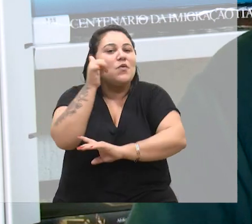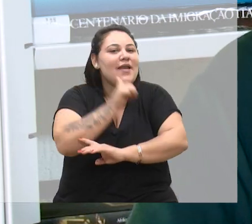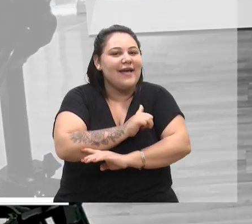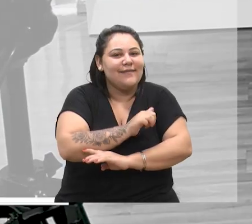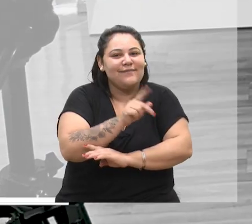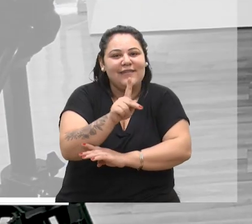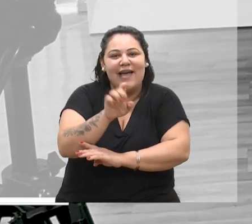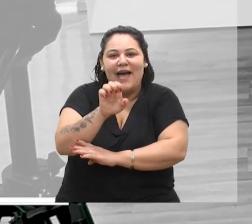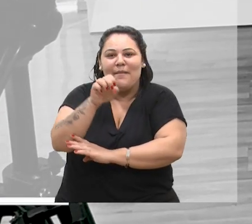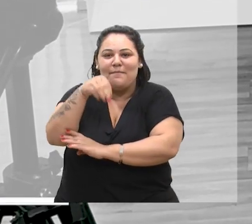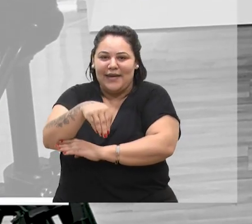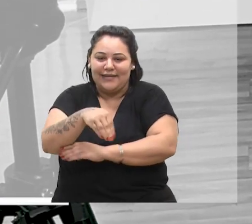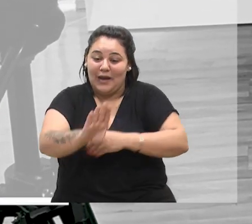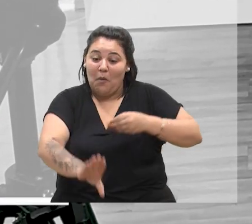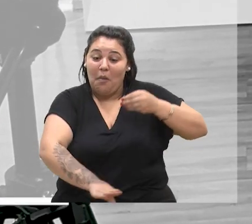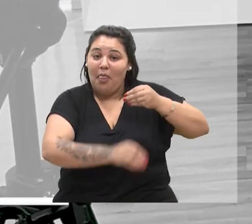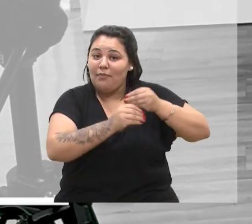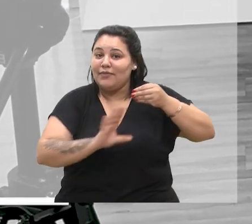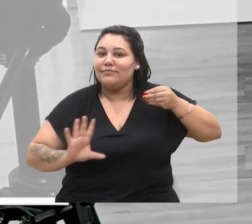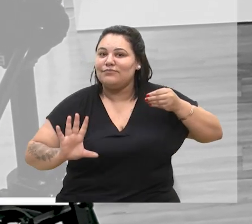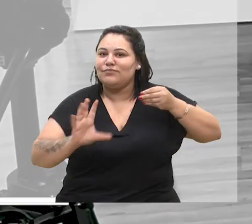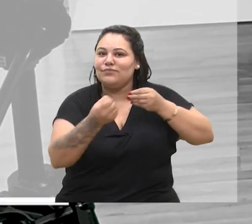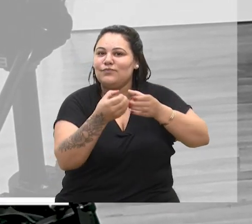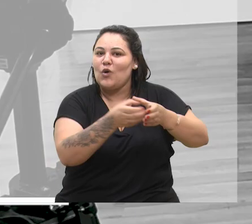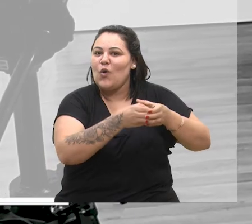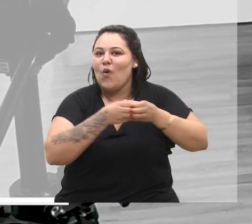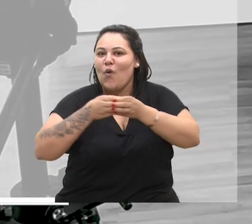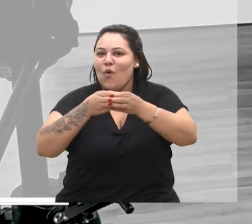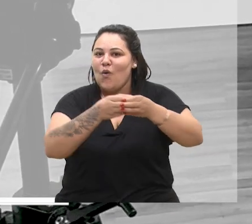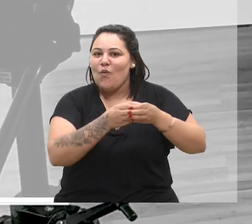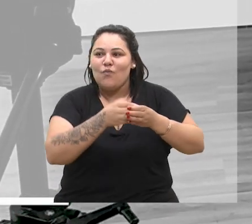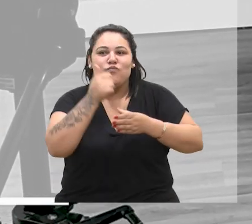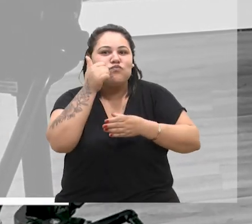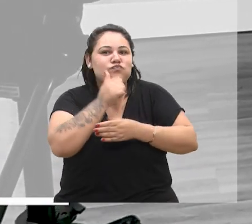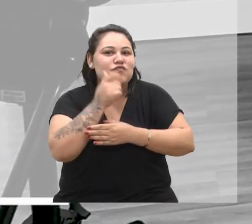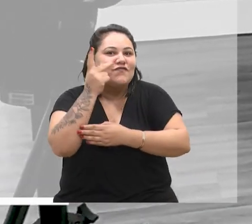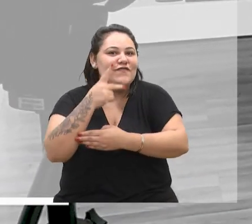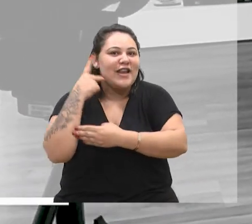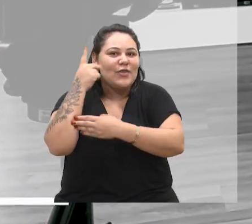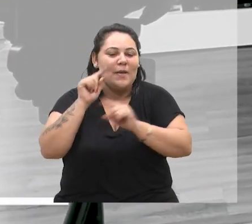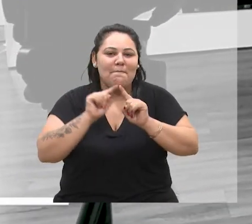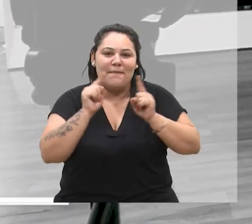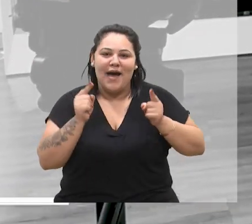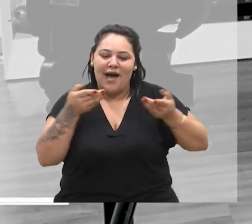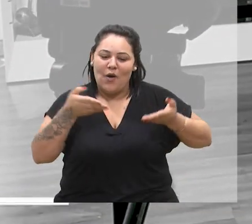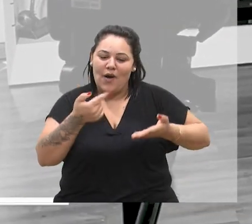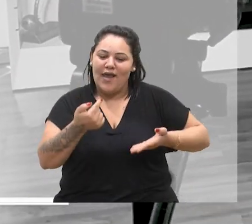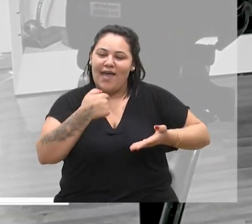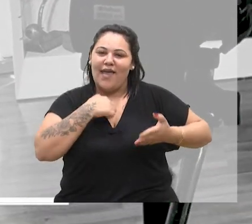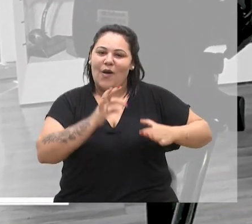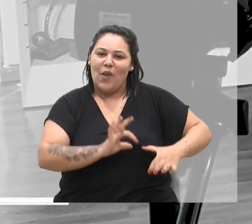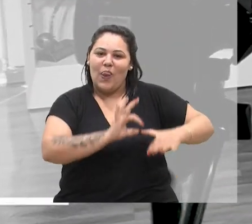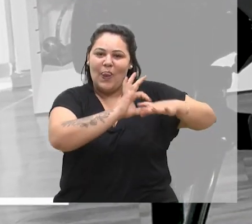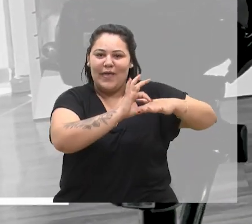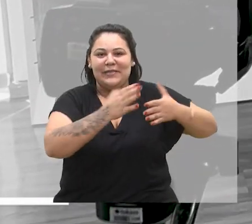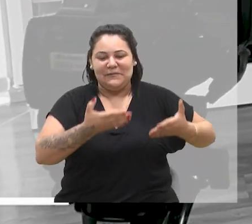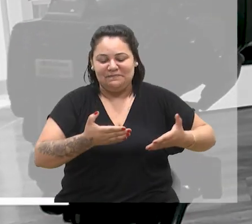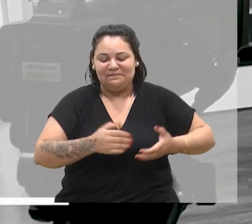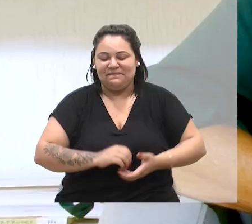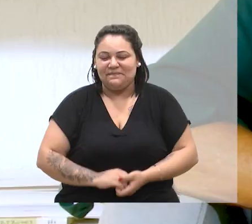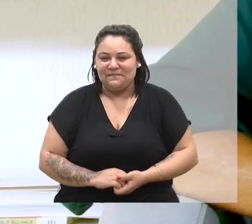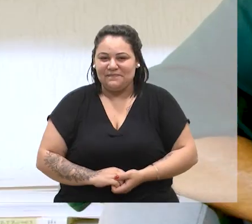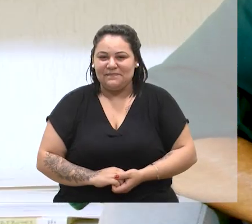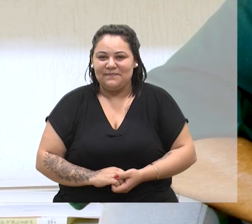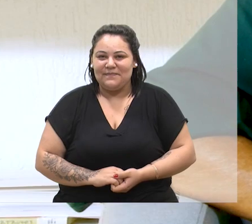PEM, que ela é composta por todas as vereadoras, mas eu estou liderando esse espaço nesse